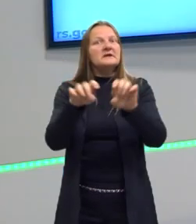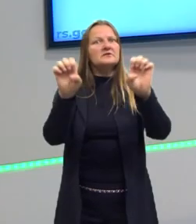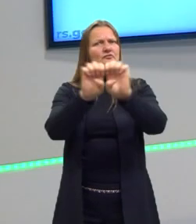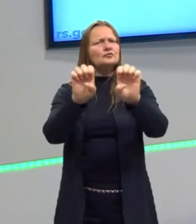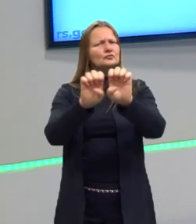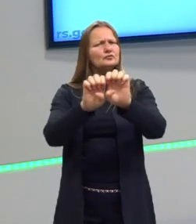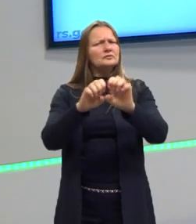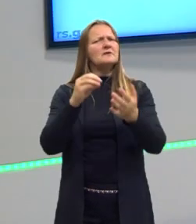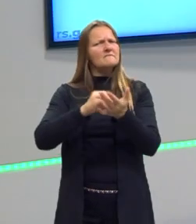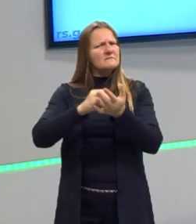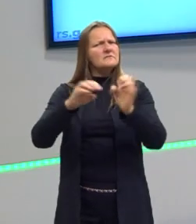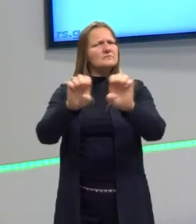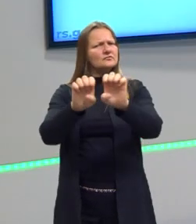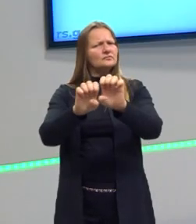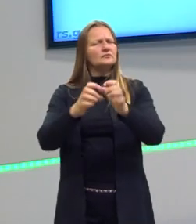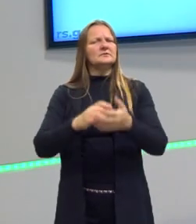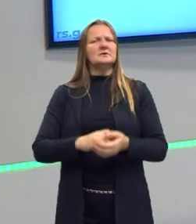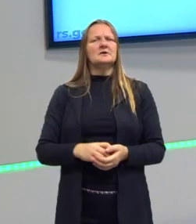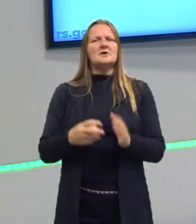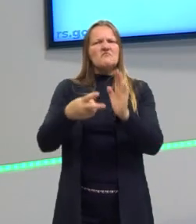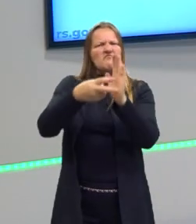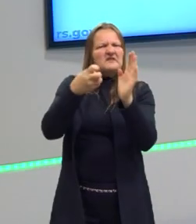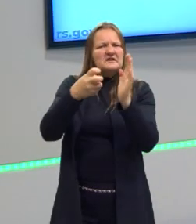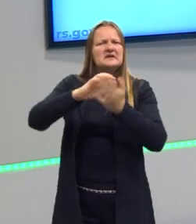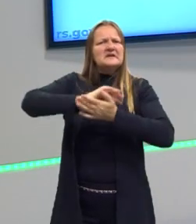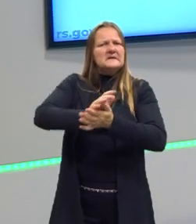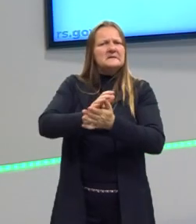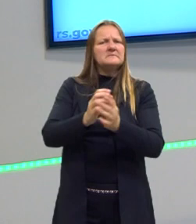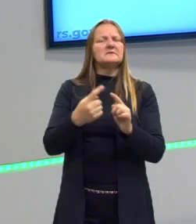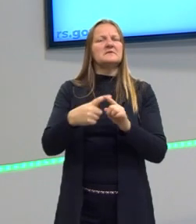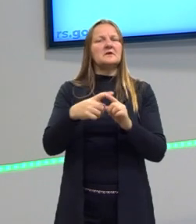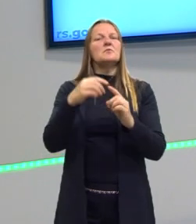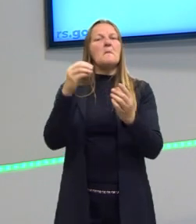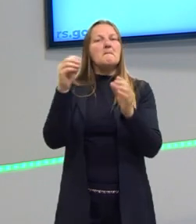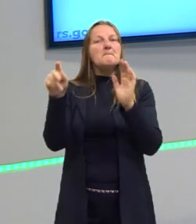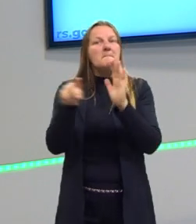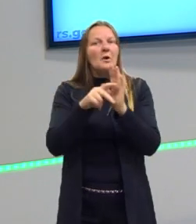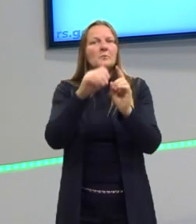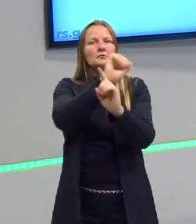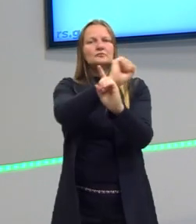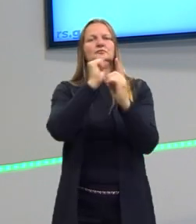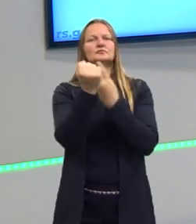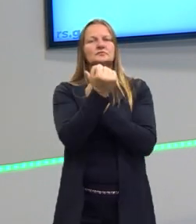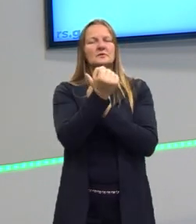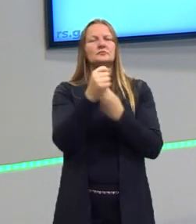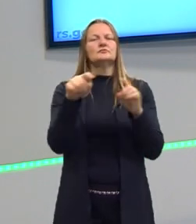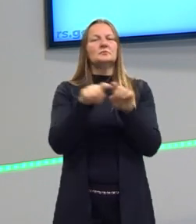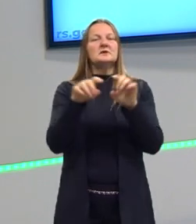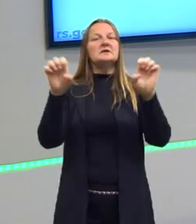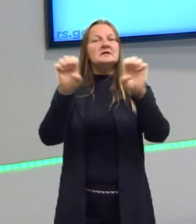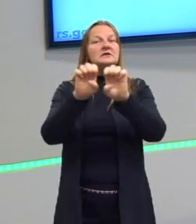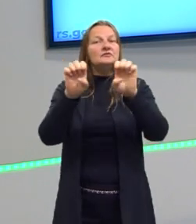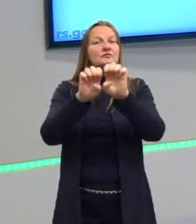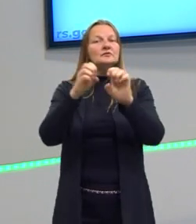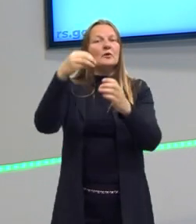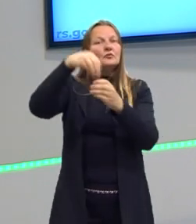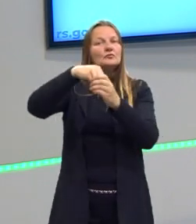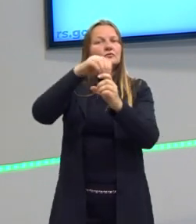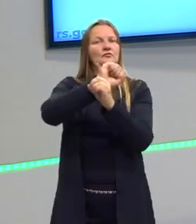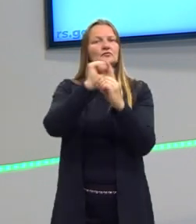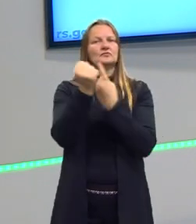A pobreza é uma questão... A pobreza, a criminalidade, é uma questão social, mas ela também é uma questão estrutural da sociedade.